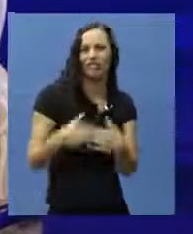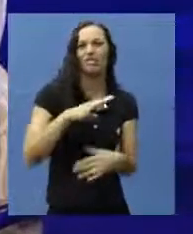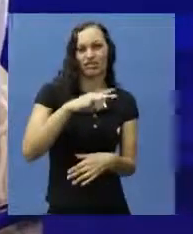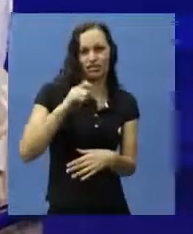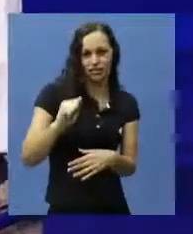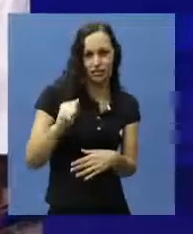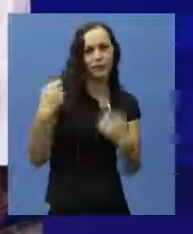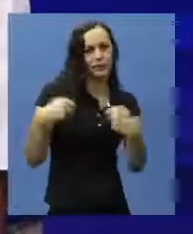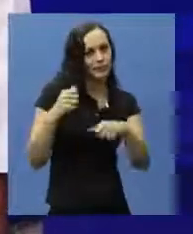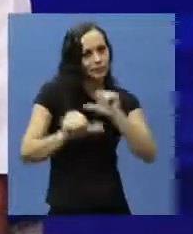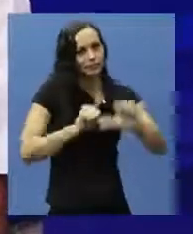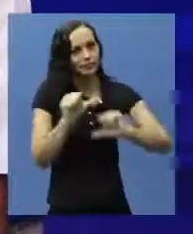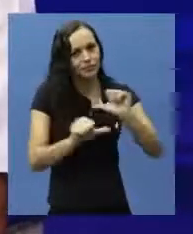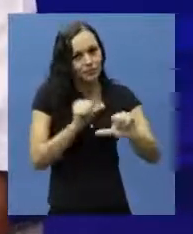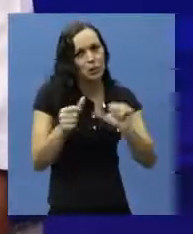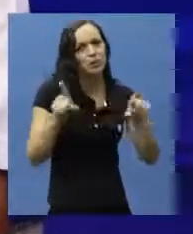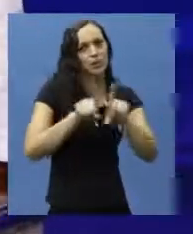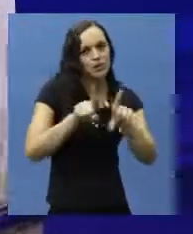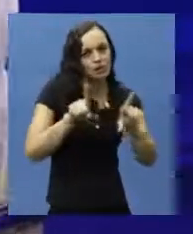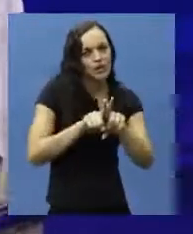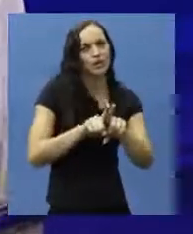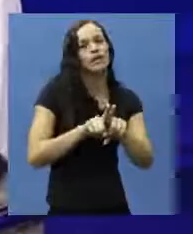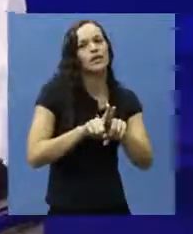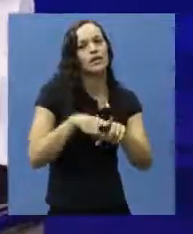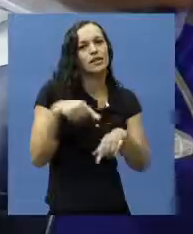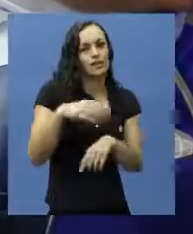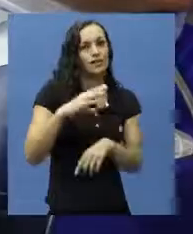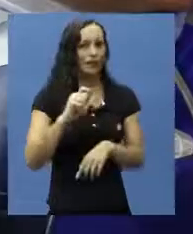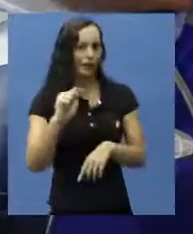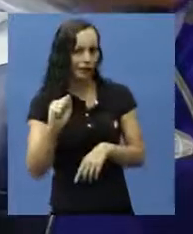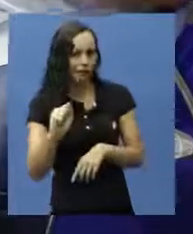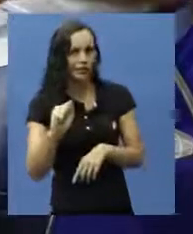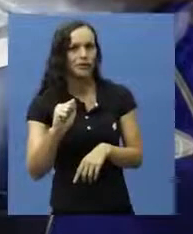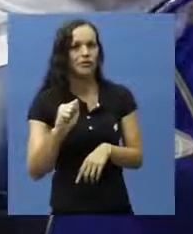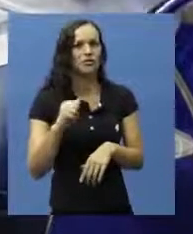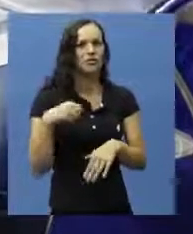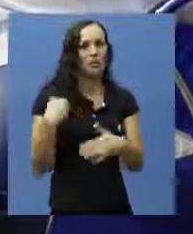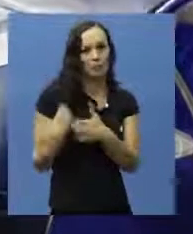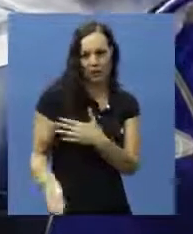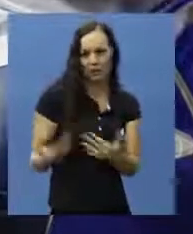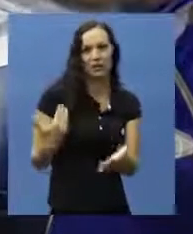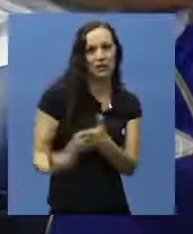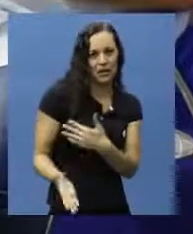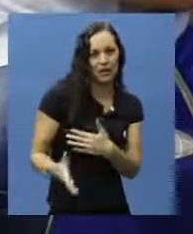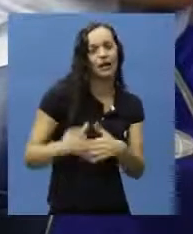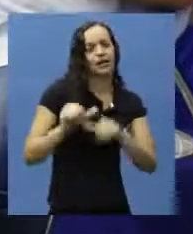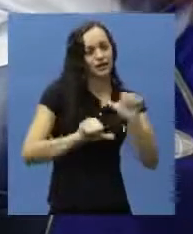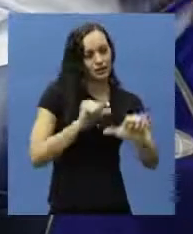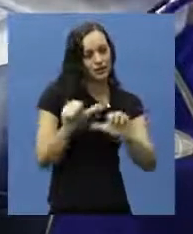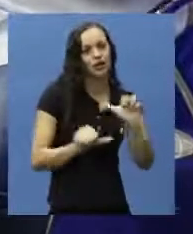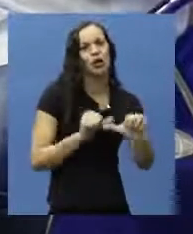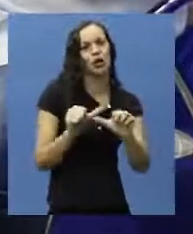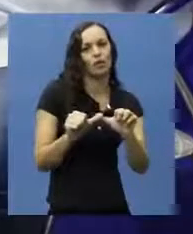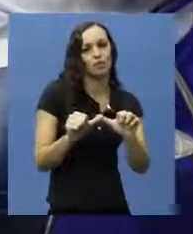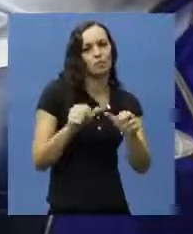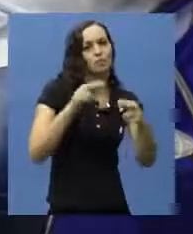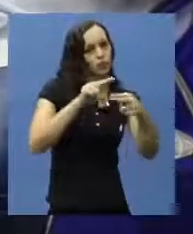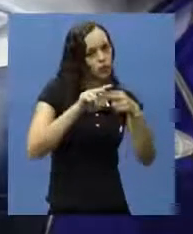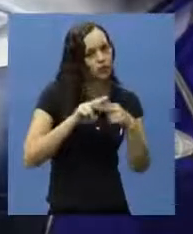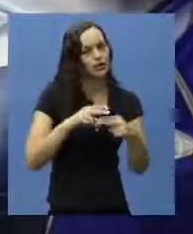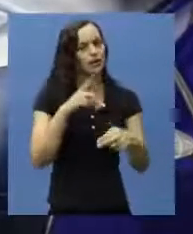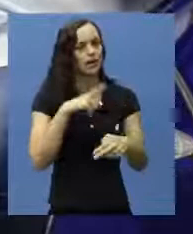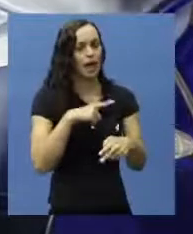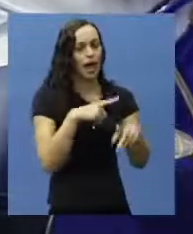estar remodelando esse osso, recuperando esse cálcio que foi perdido no dia a dia. Enfim, então essas descargas de